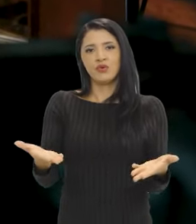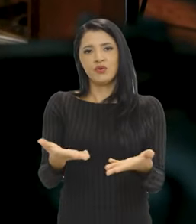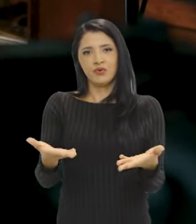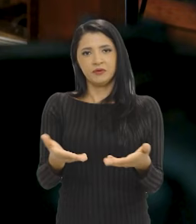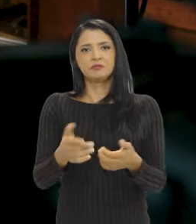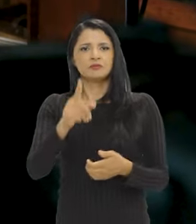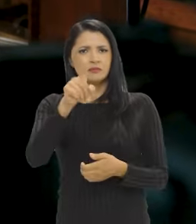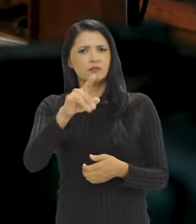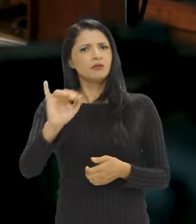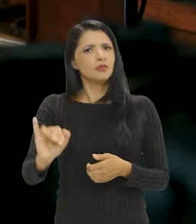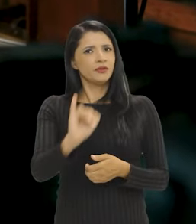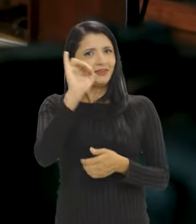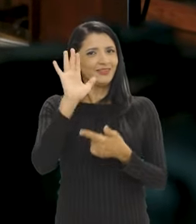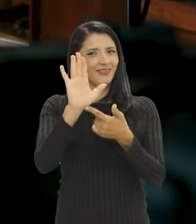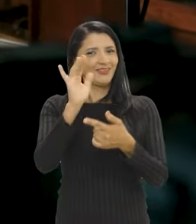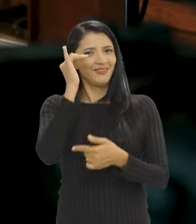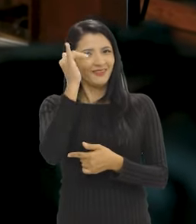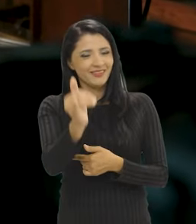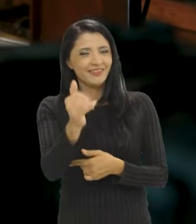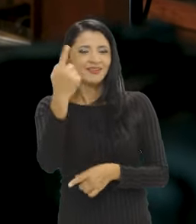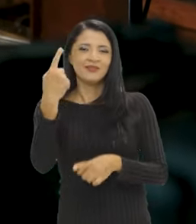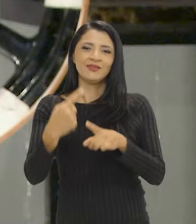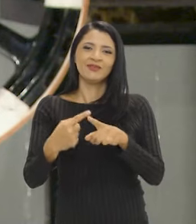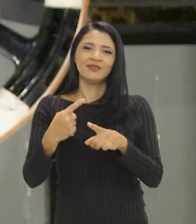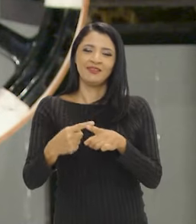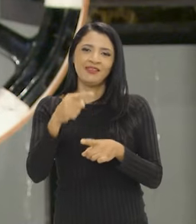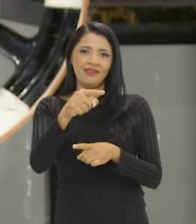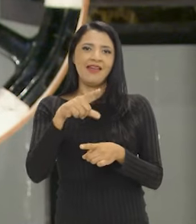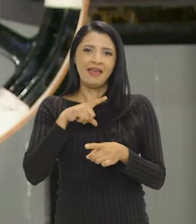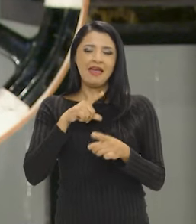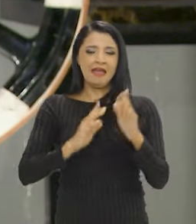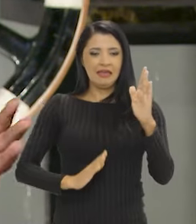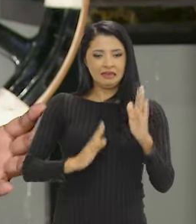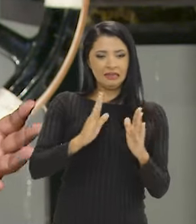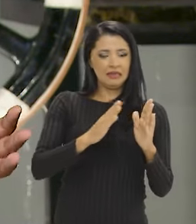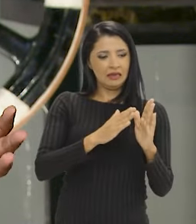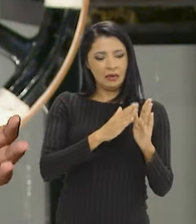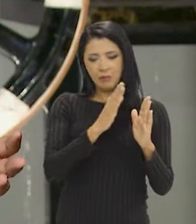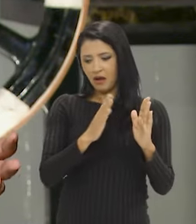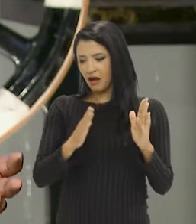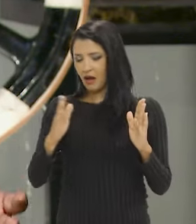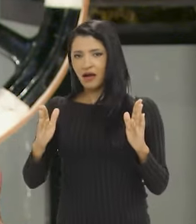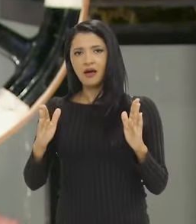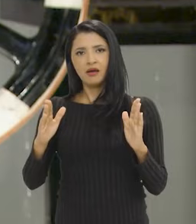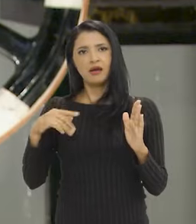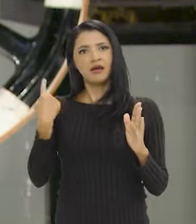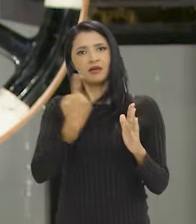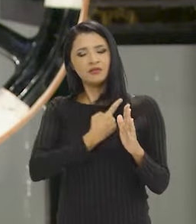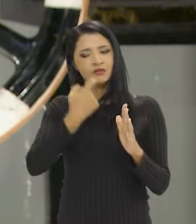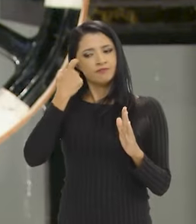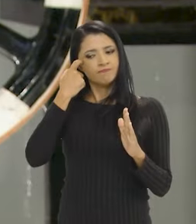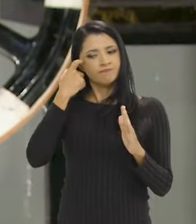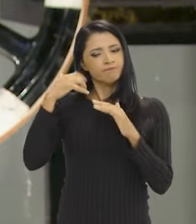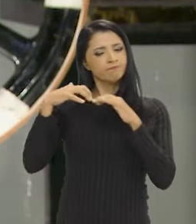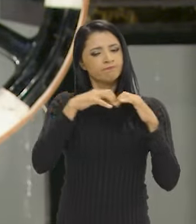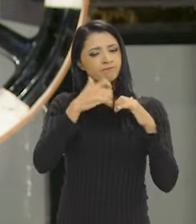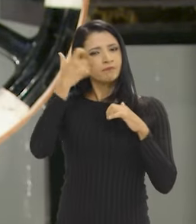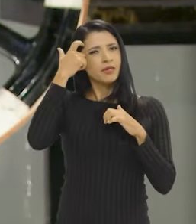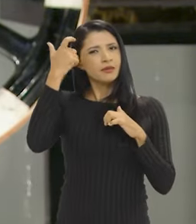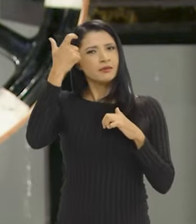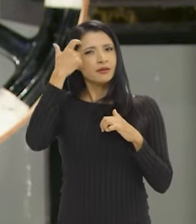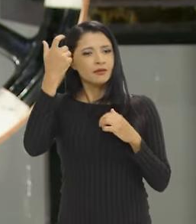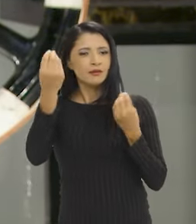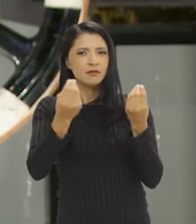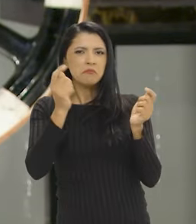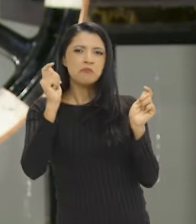Isso é importante dizer porque, a partir dessa temporalidade, a gente vai refletindo